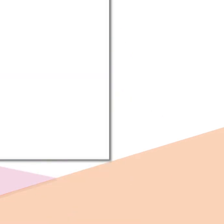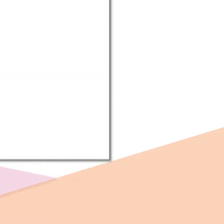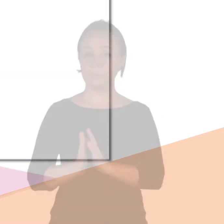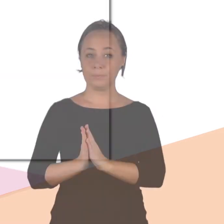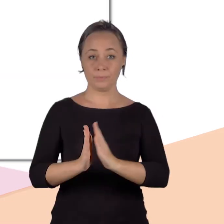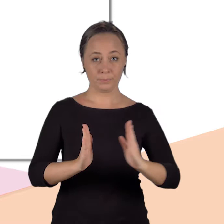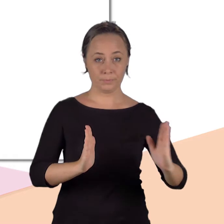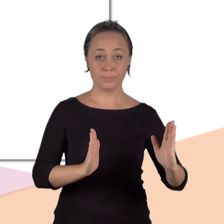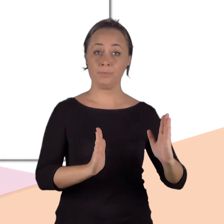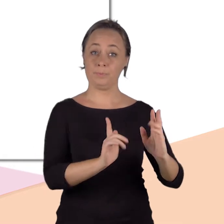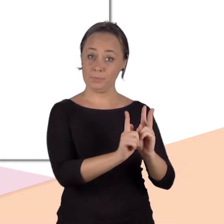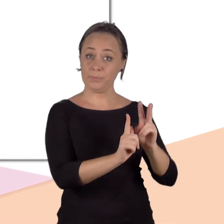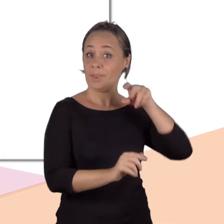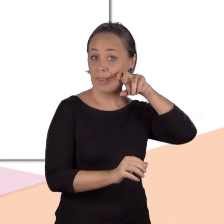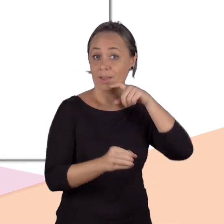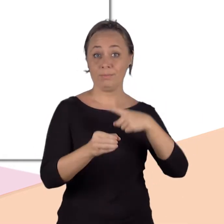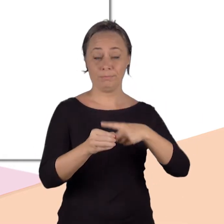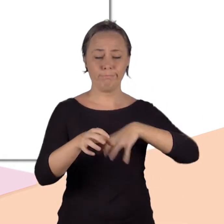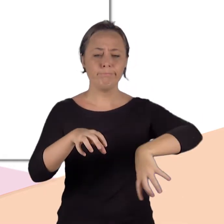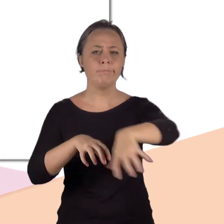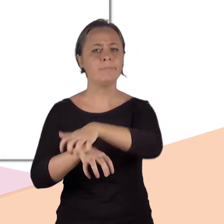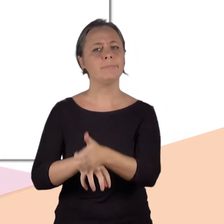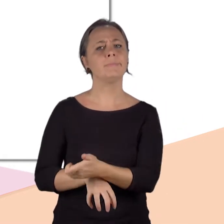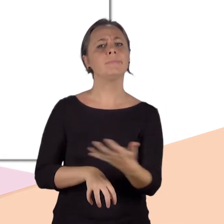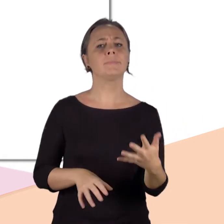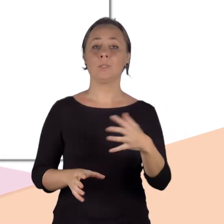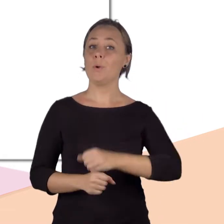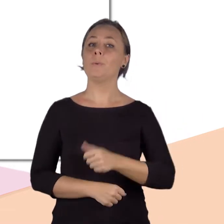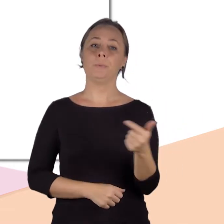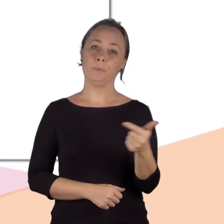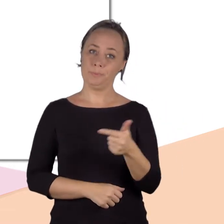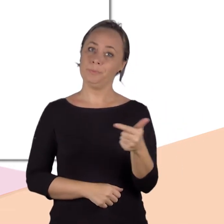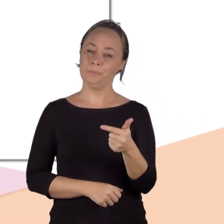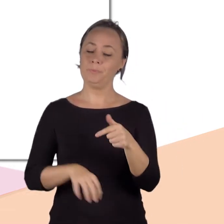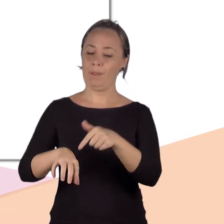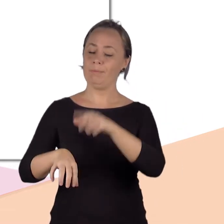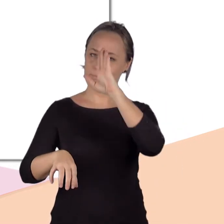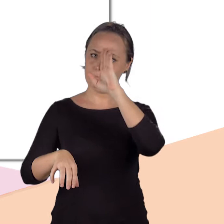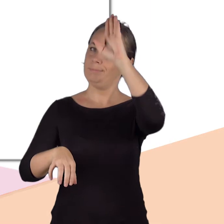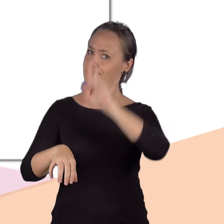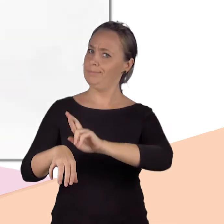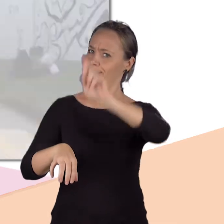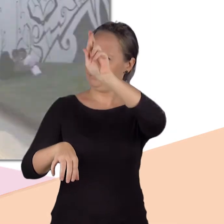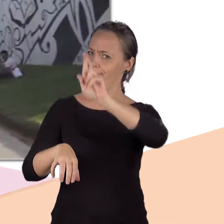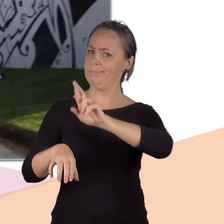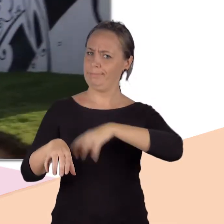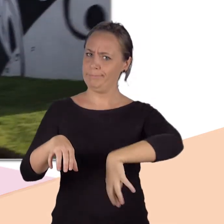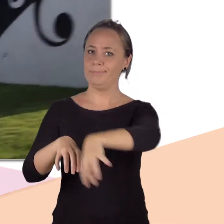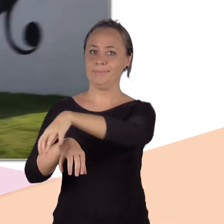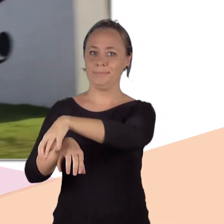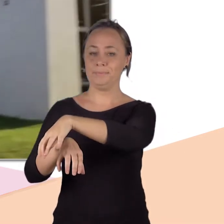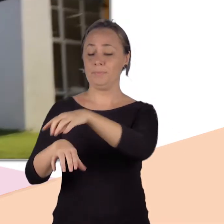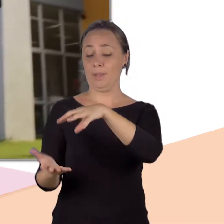A UFRN tem um sistema de 22 bibliotecas, localizadas nos campos de Natal e do interior, e o órgão executivo desse